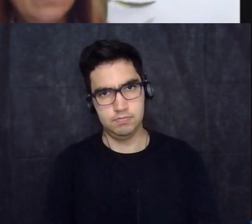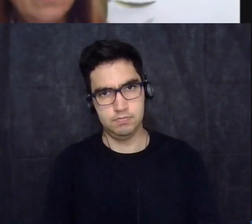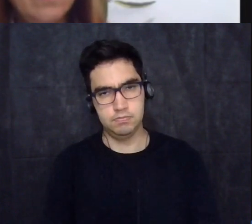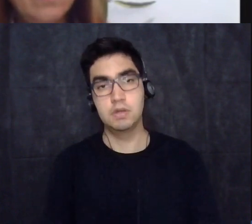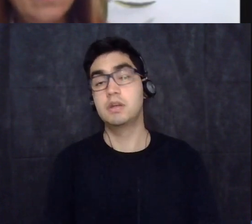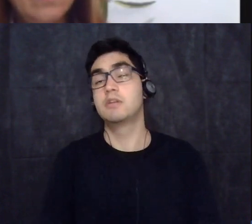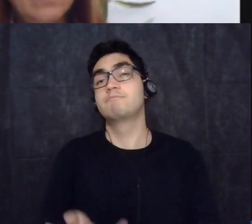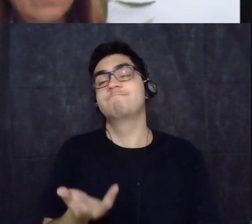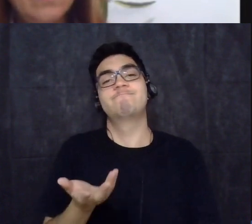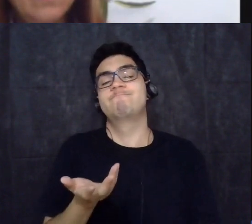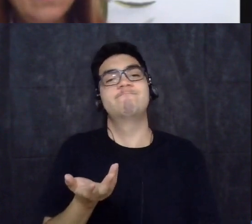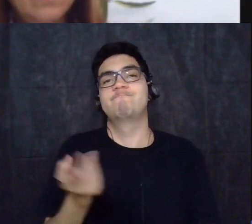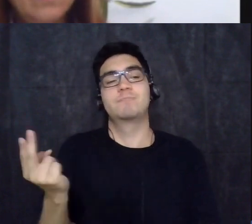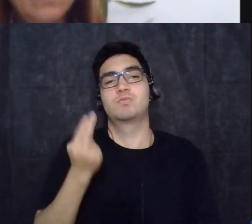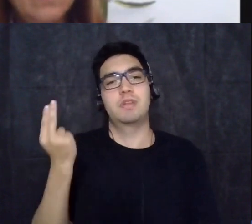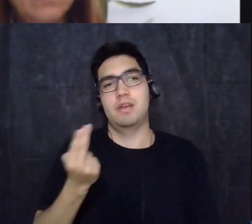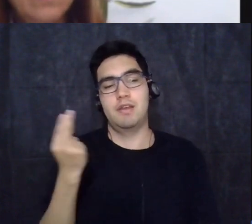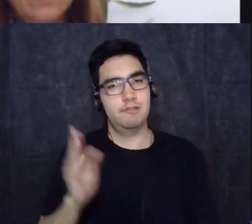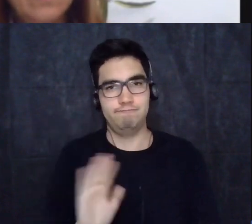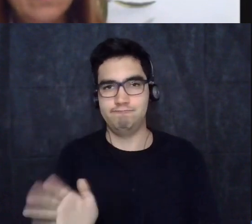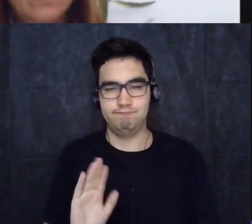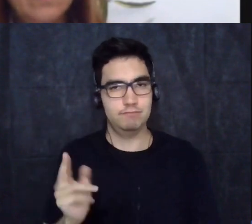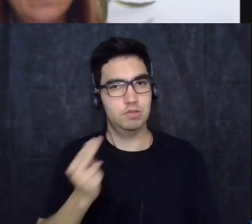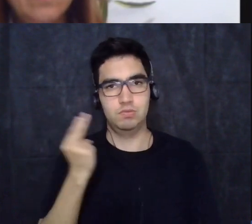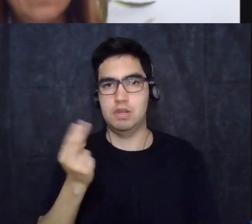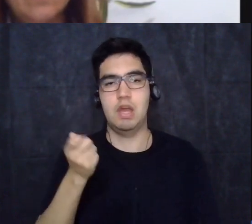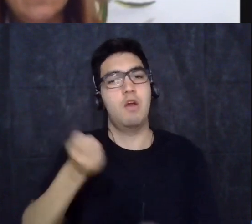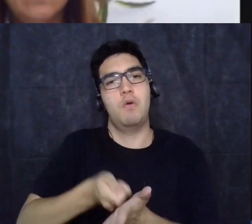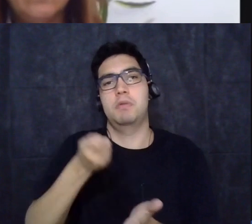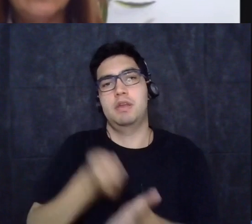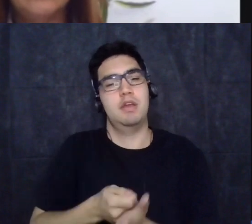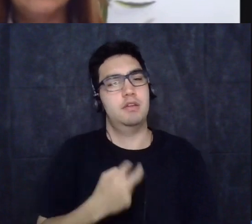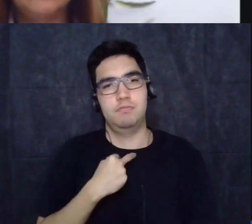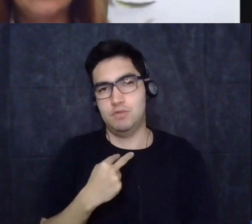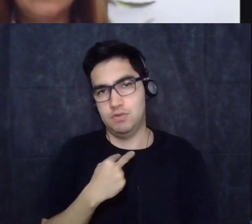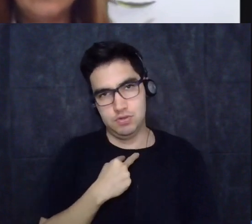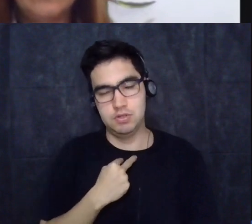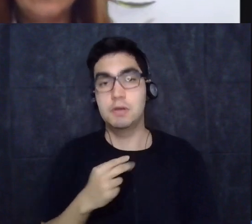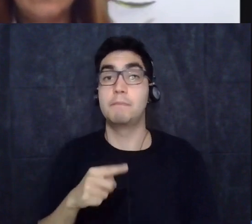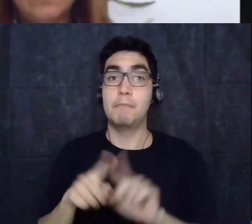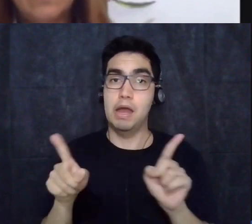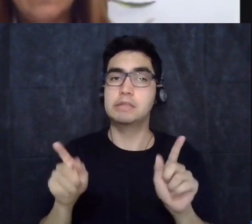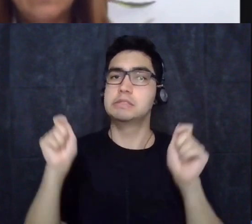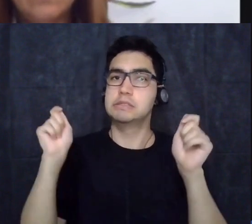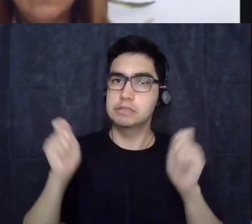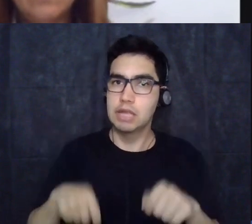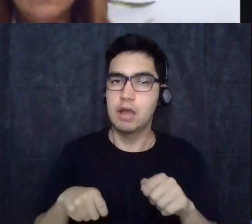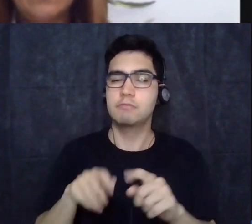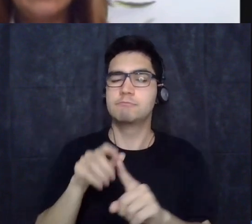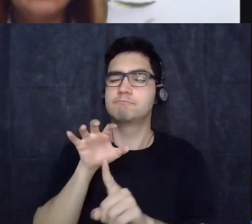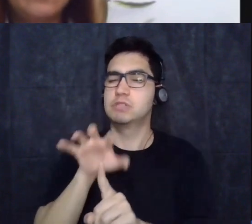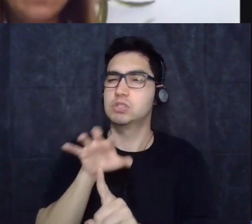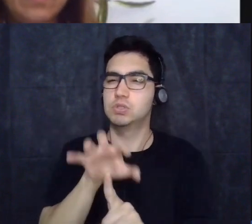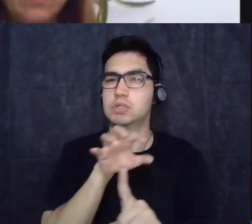como não tem como obrigar mas você tem maneiras de pressionar